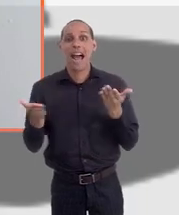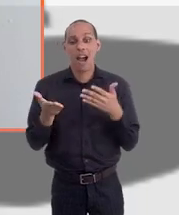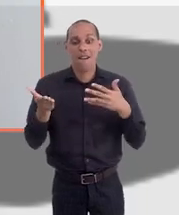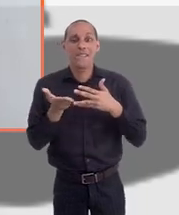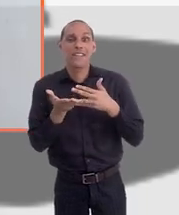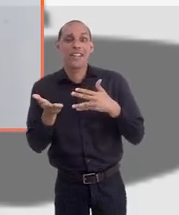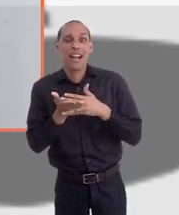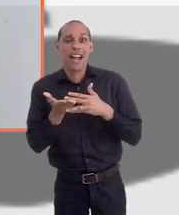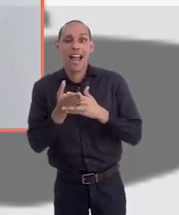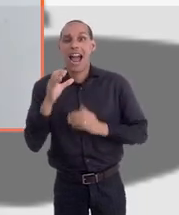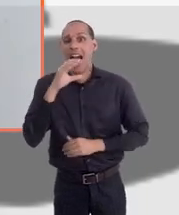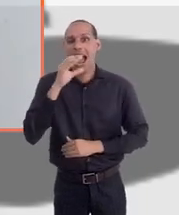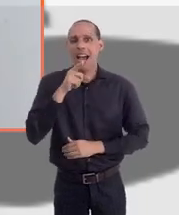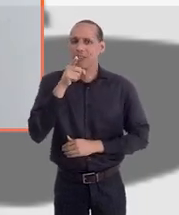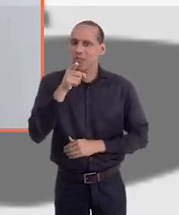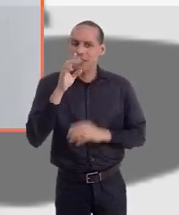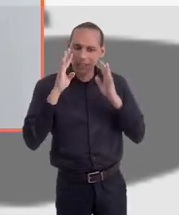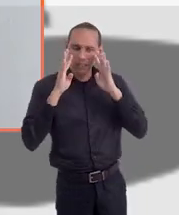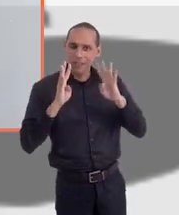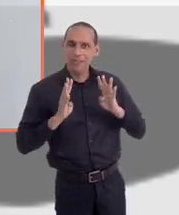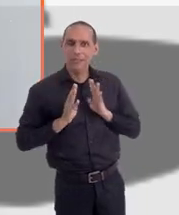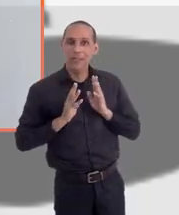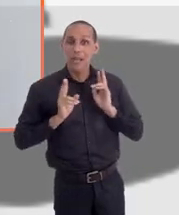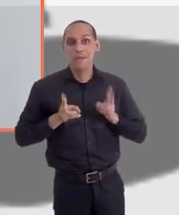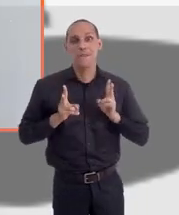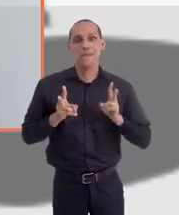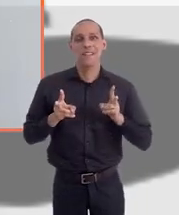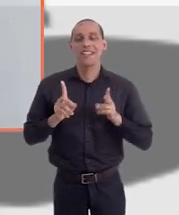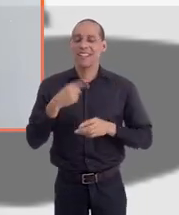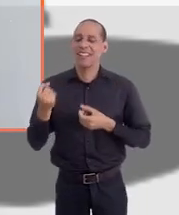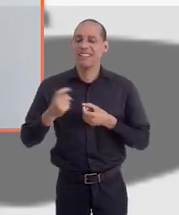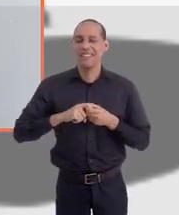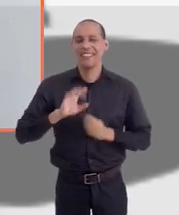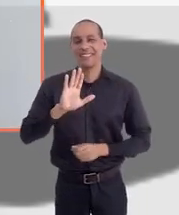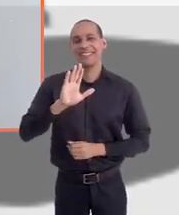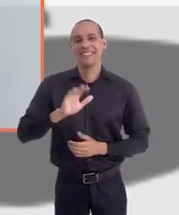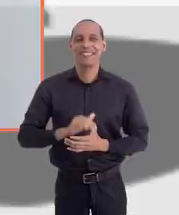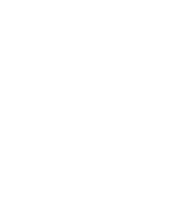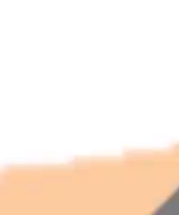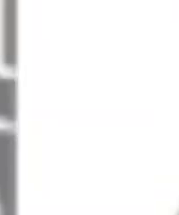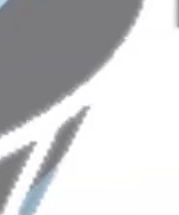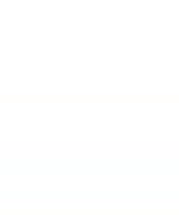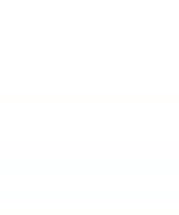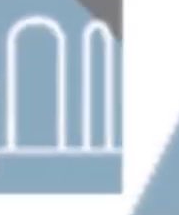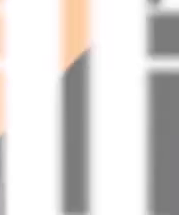precisar fazer um intervalo bem rapidinho. Você que está acompanhando a gente, não sai daí não, a gente volta já já.